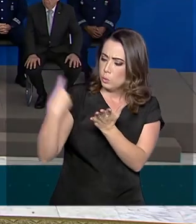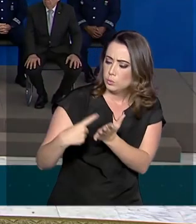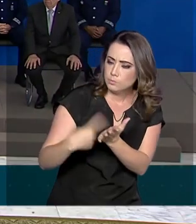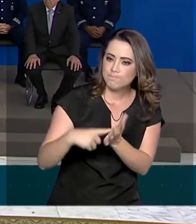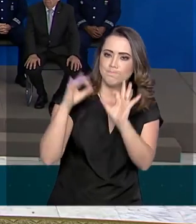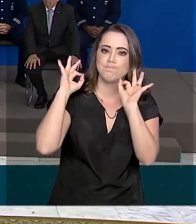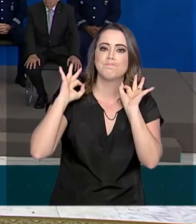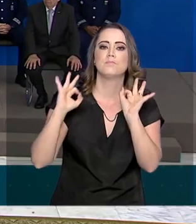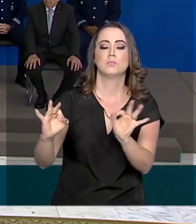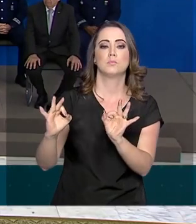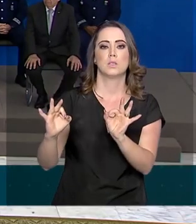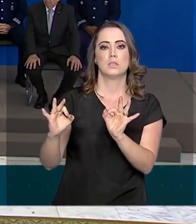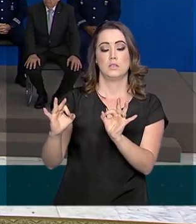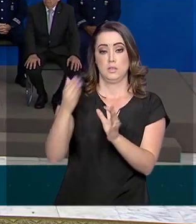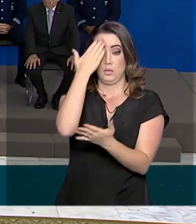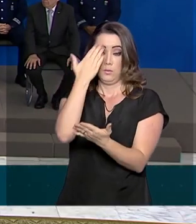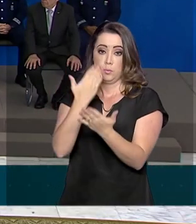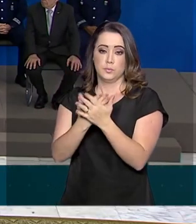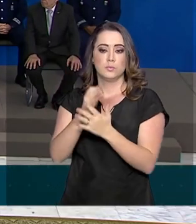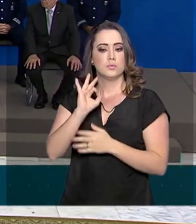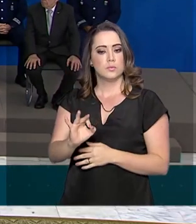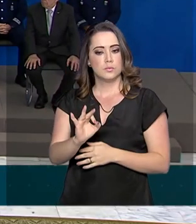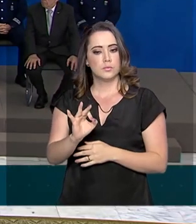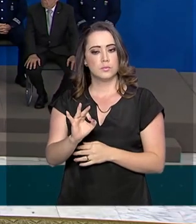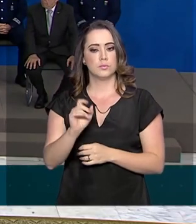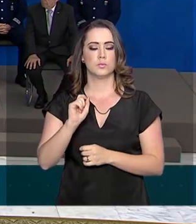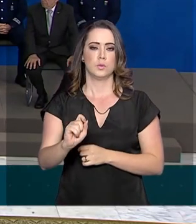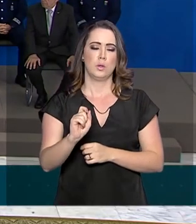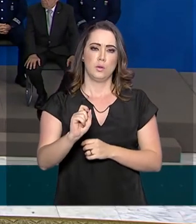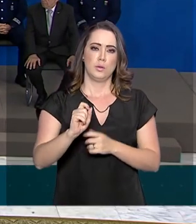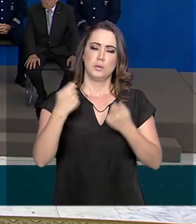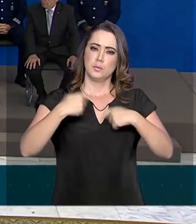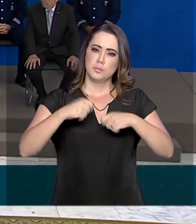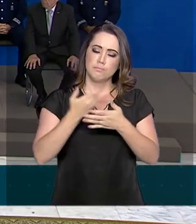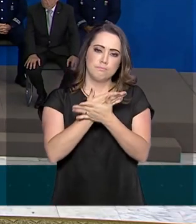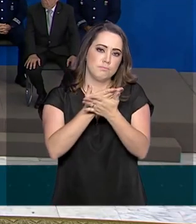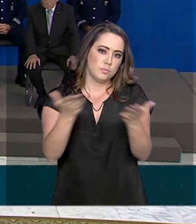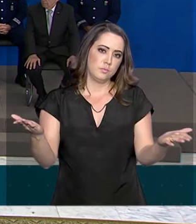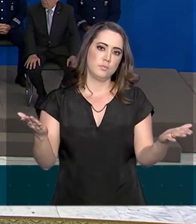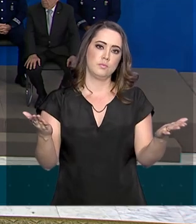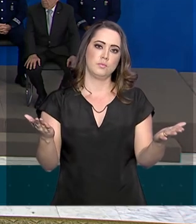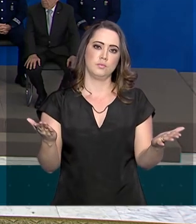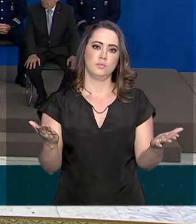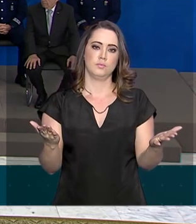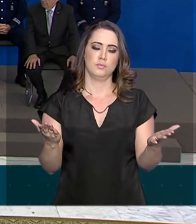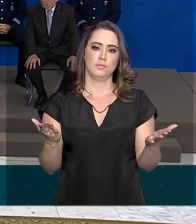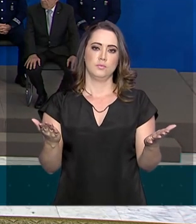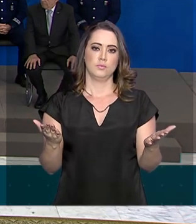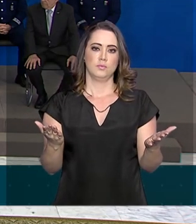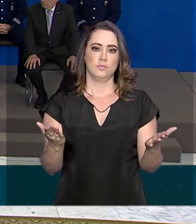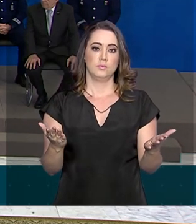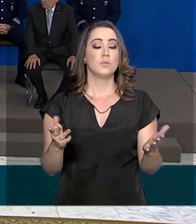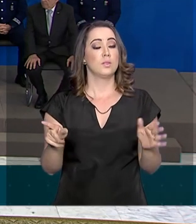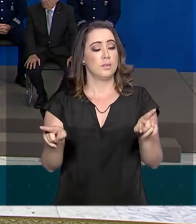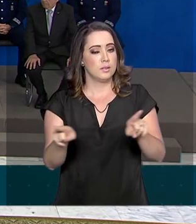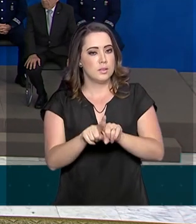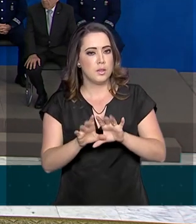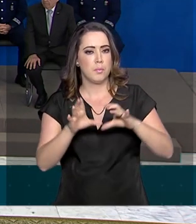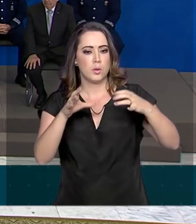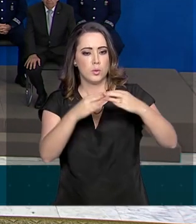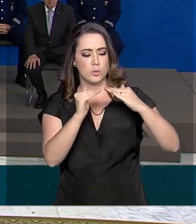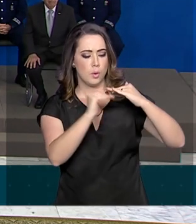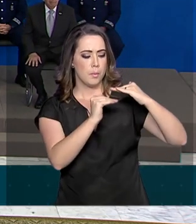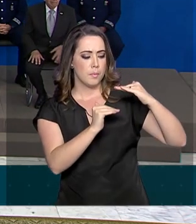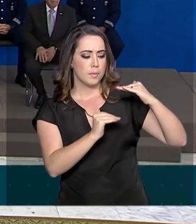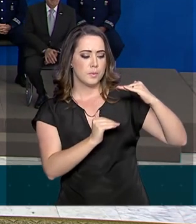de que, no que depender de Vossas Excelências e de seus subordinados,